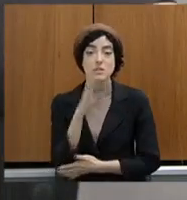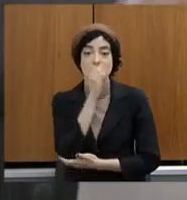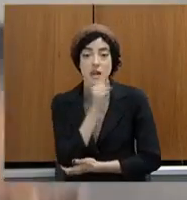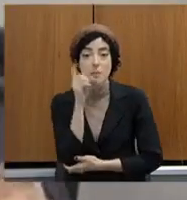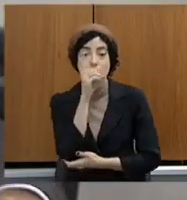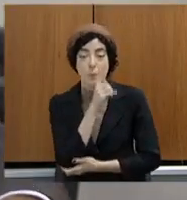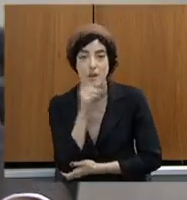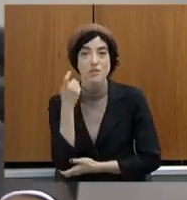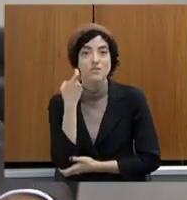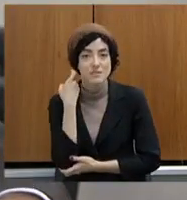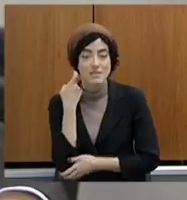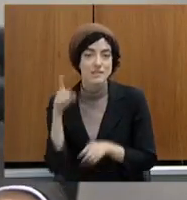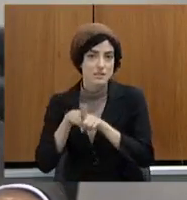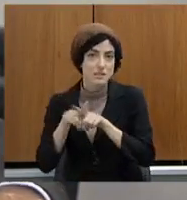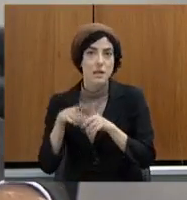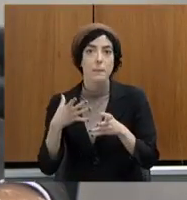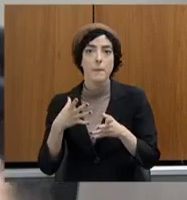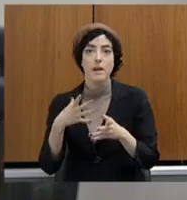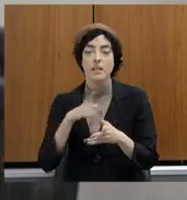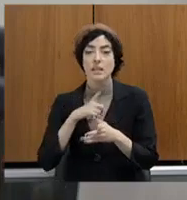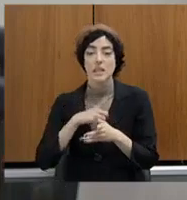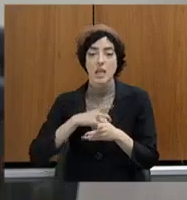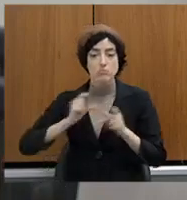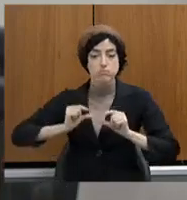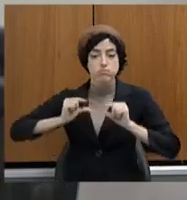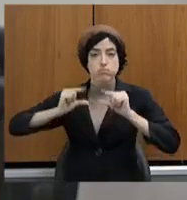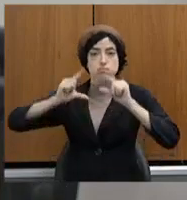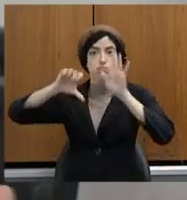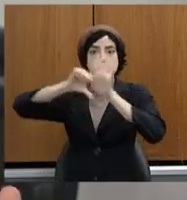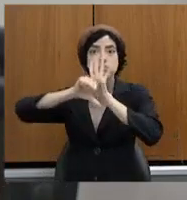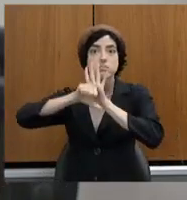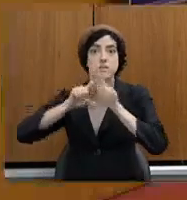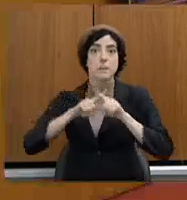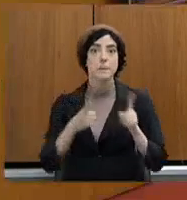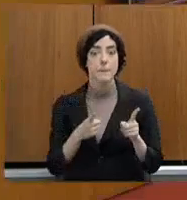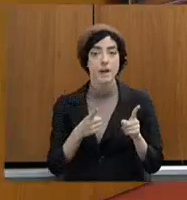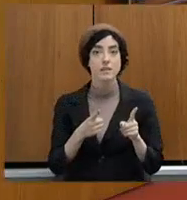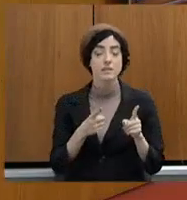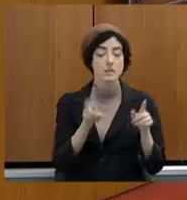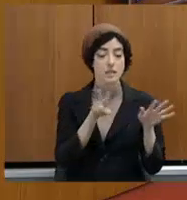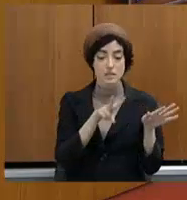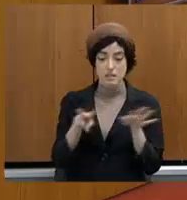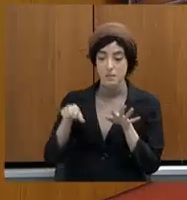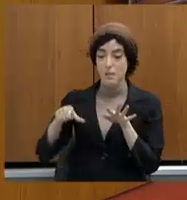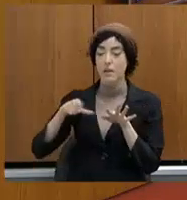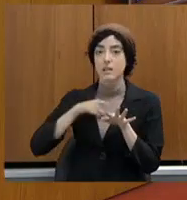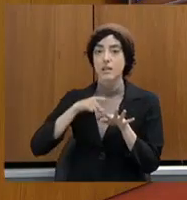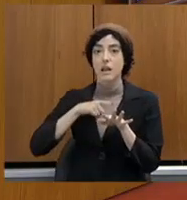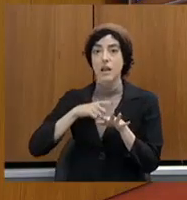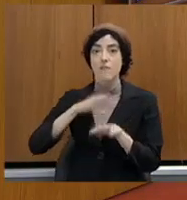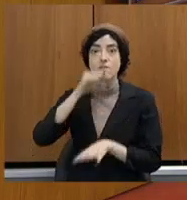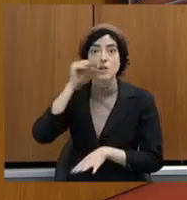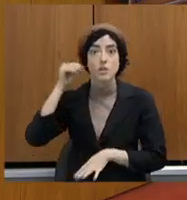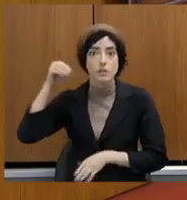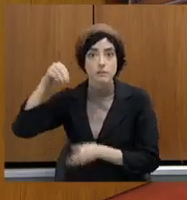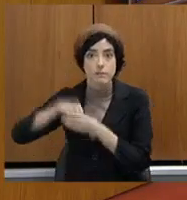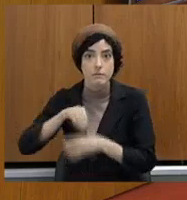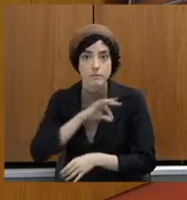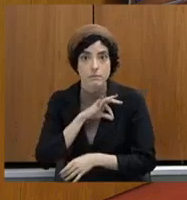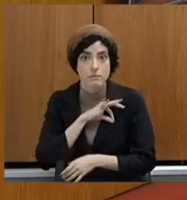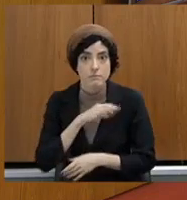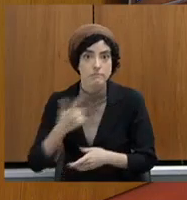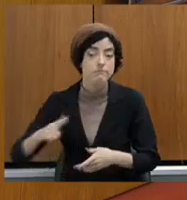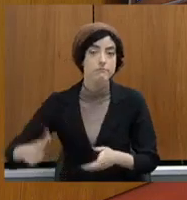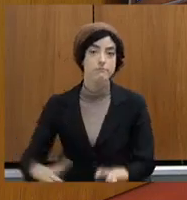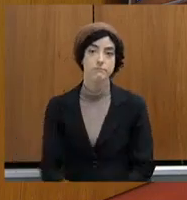digital não está correspondendo. Então, doutor Joaquim, alta concentração de ocorrências. Então, não dá para uma viatura chegar lá,